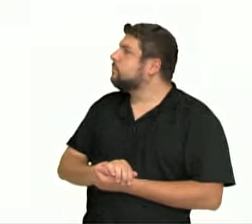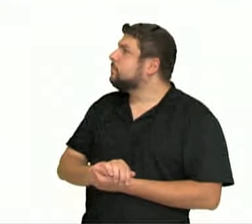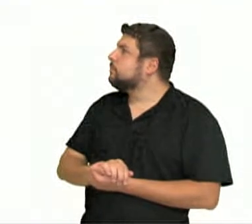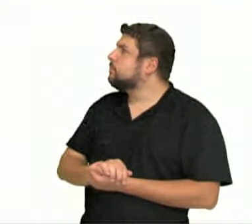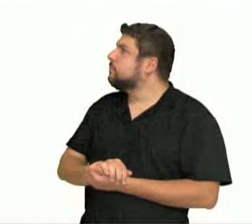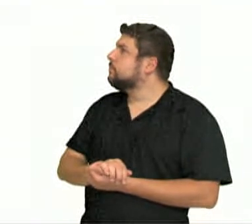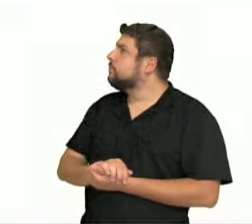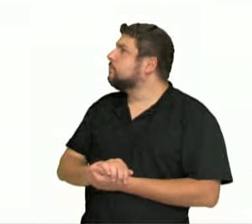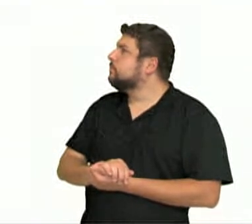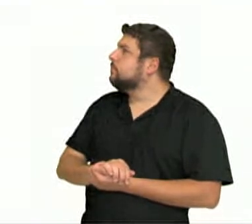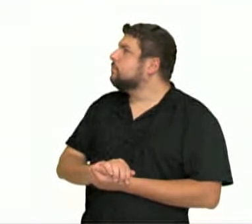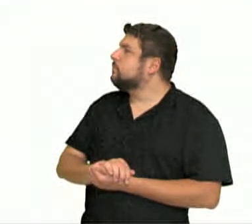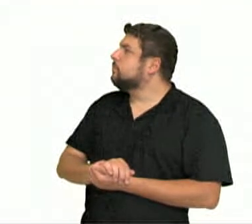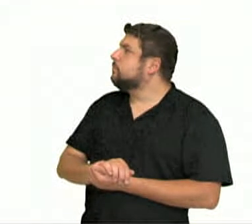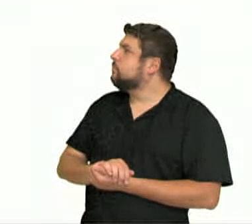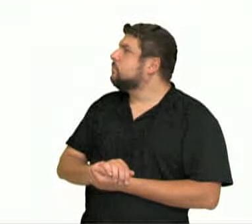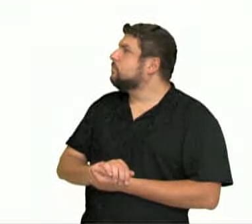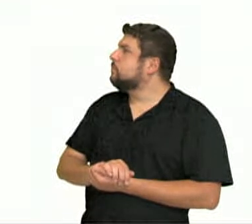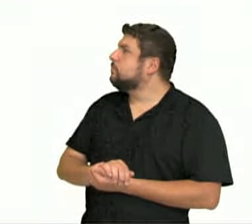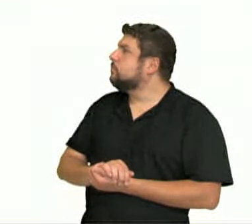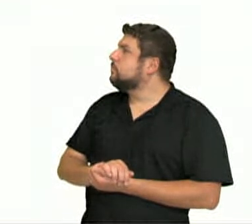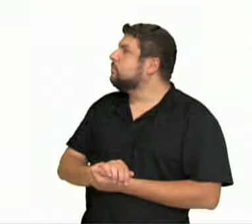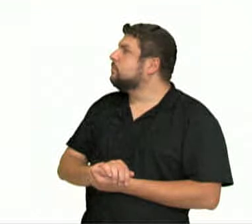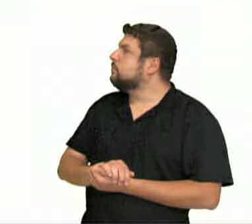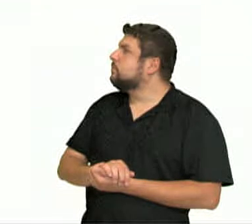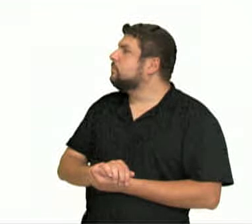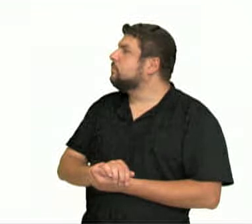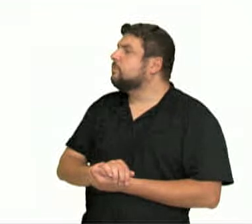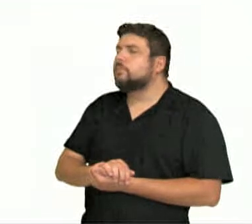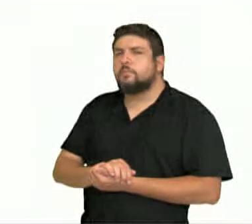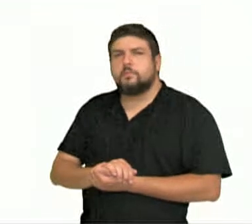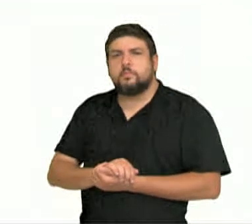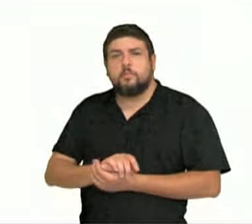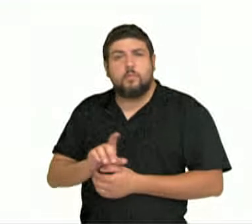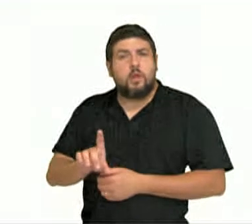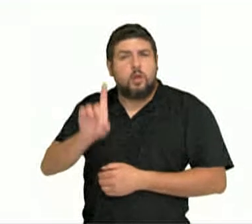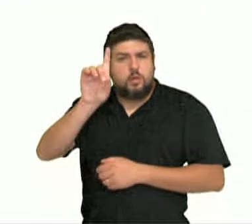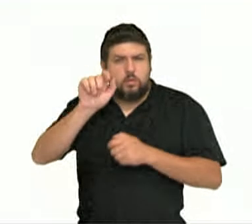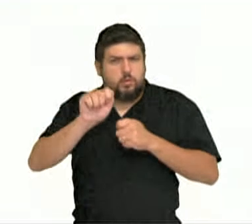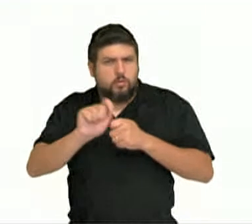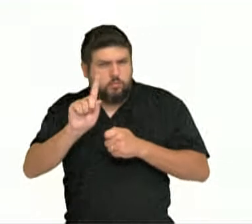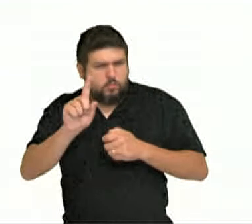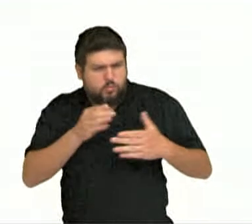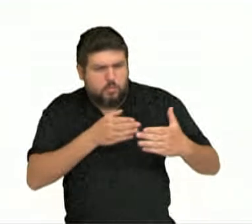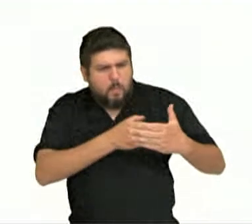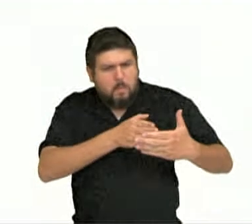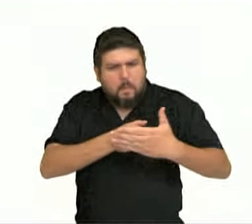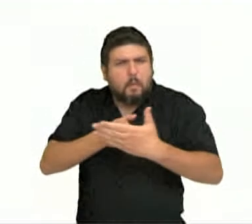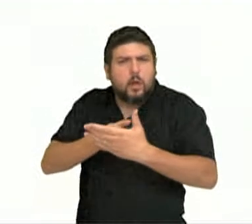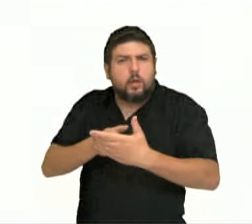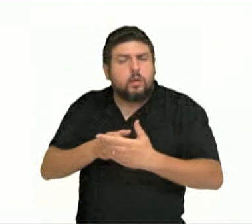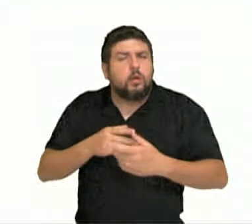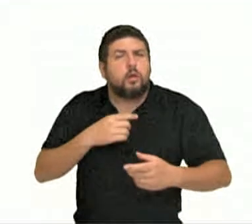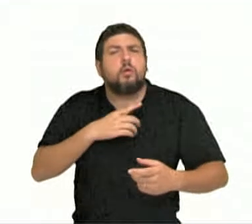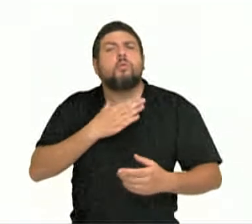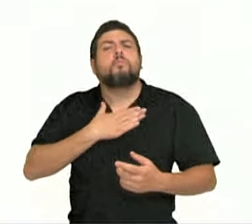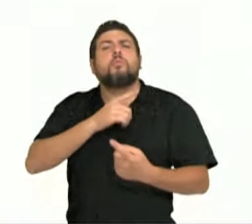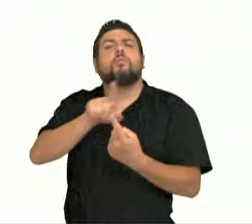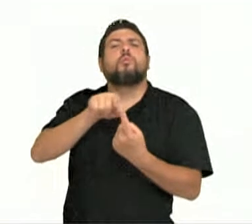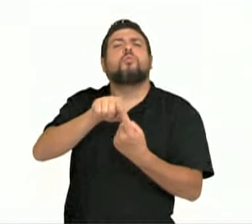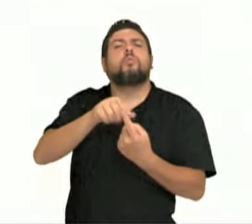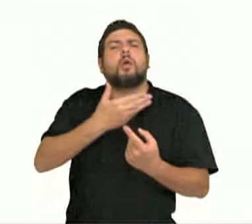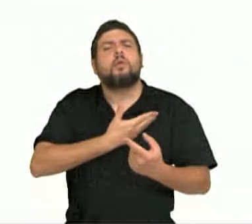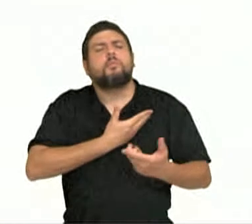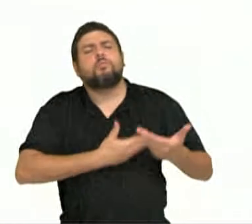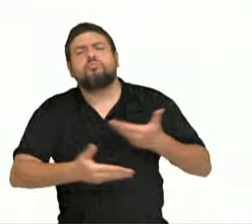Meu objetivo é amistar com o mundo inteiro. Deus não criou fronteiras. O meu objetivo é amizade com o mundo inteiro.